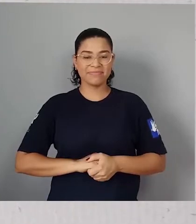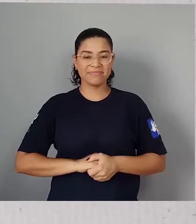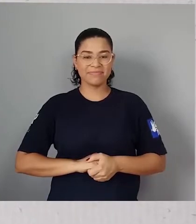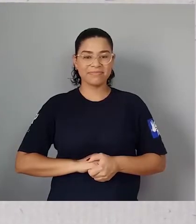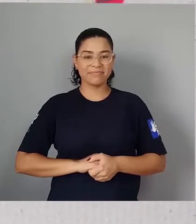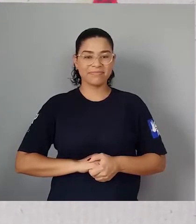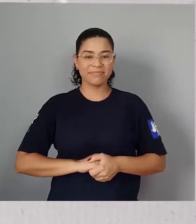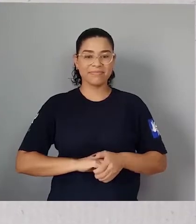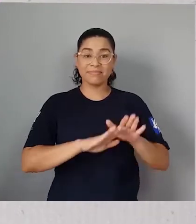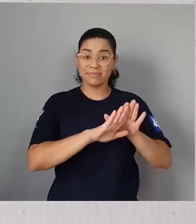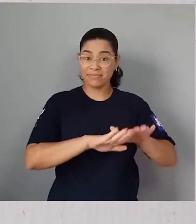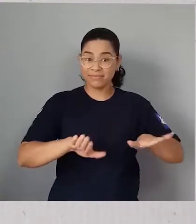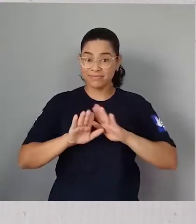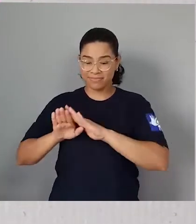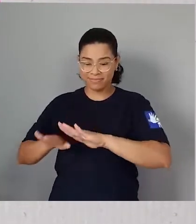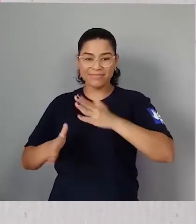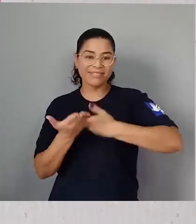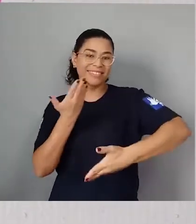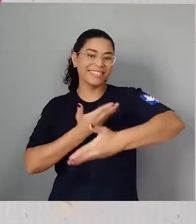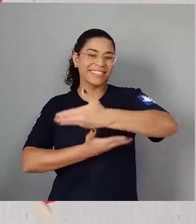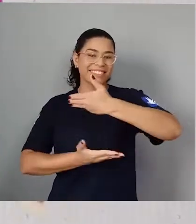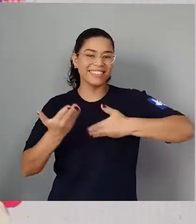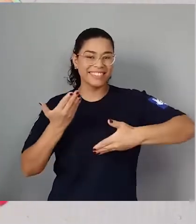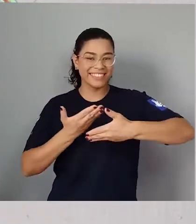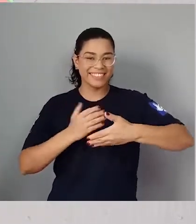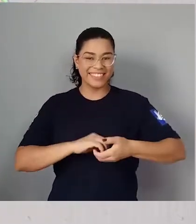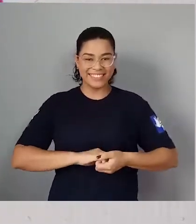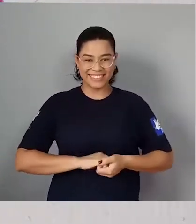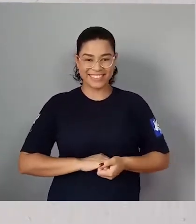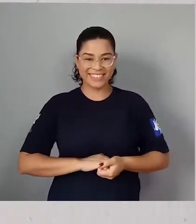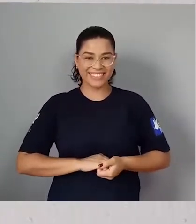De criança para criança!